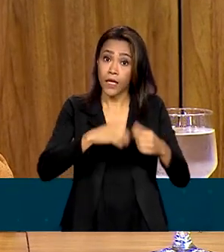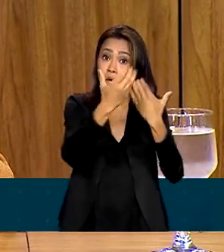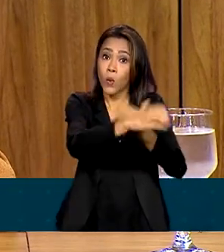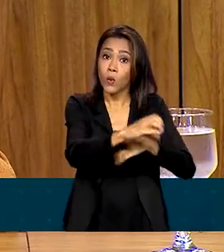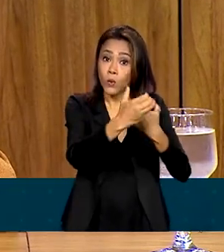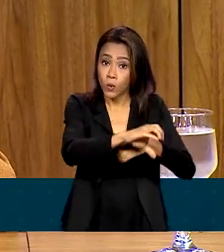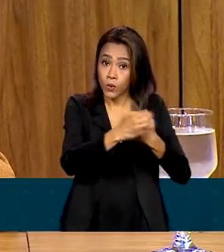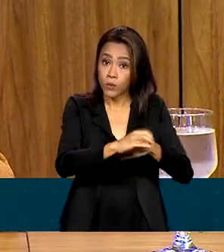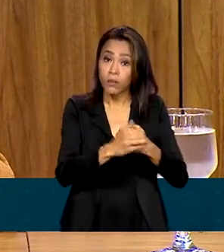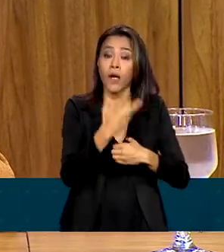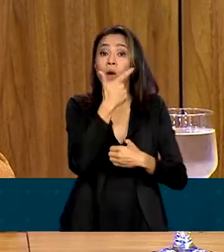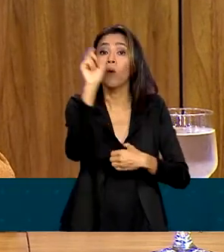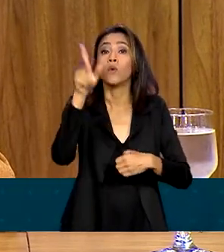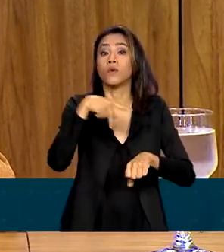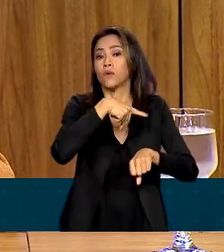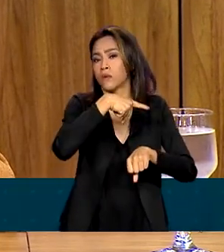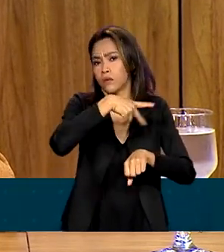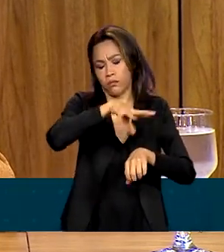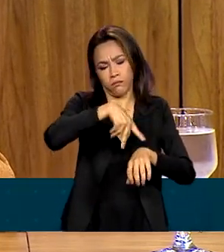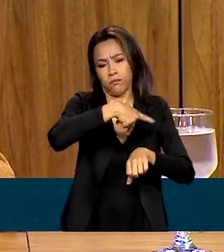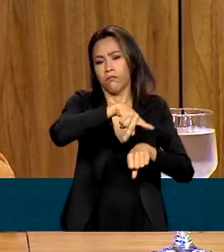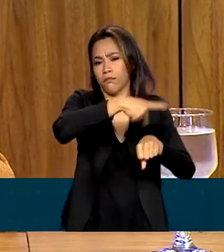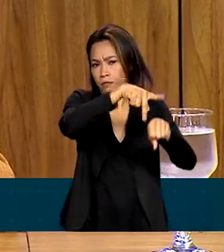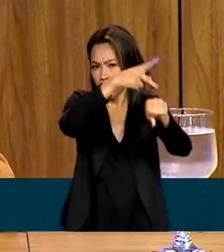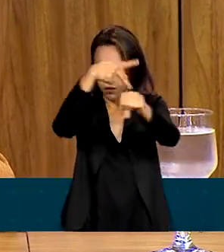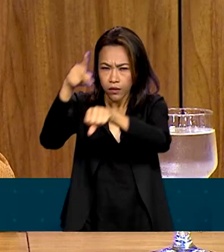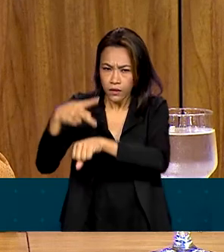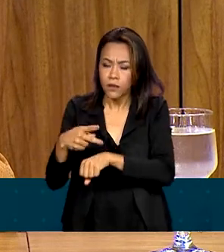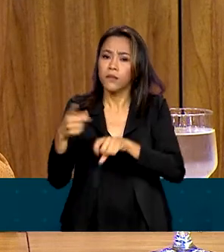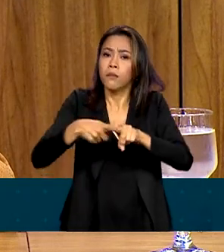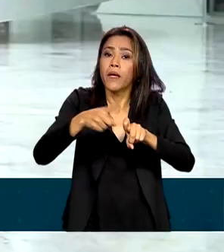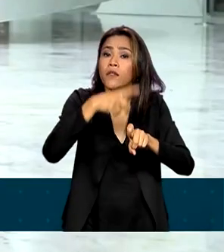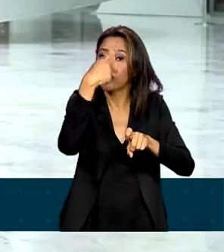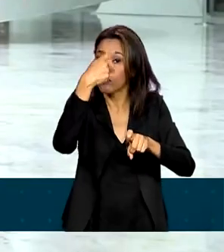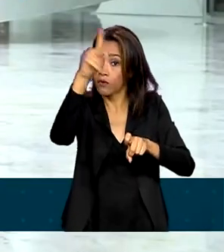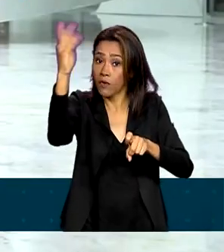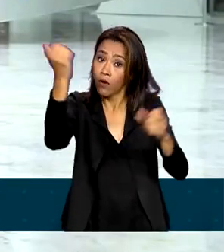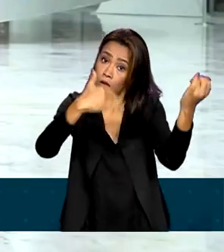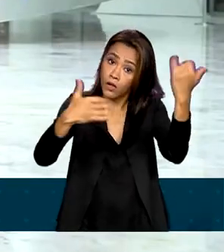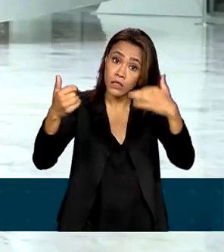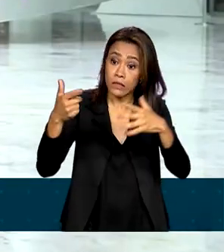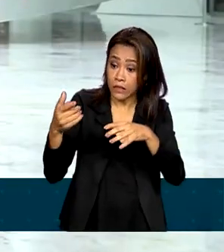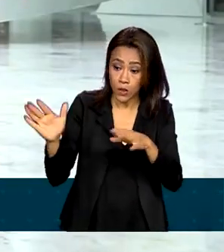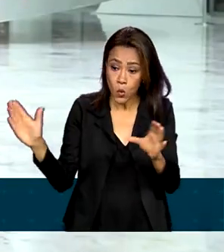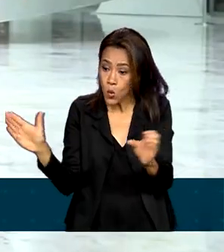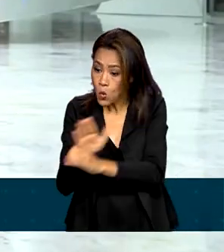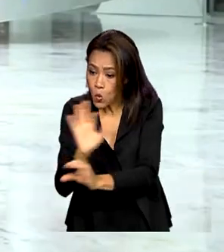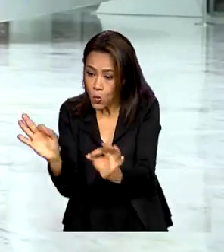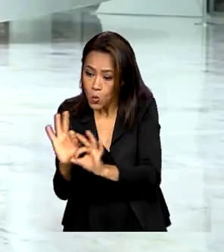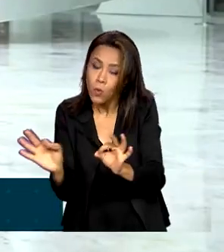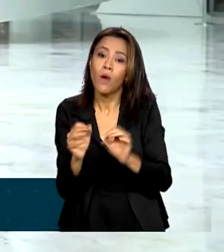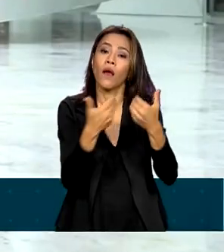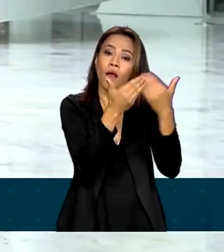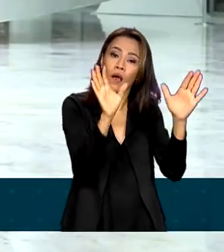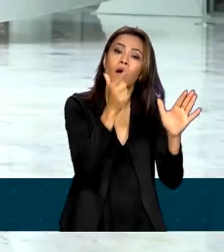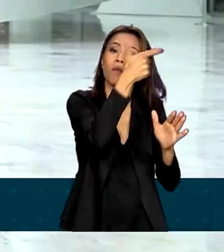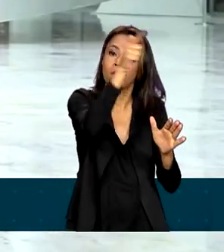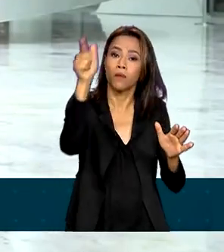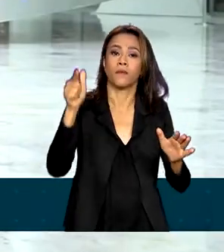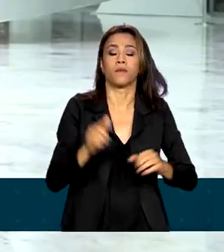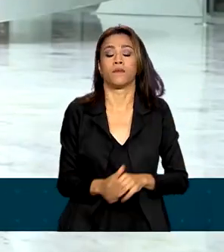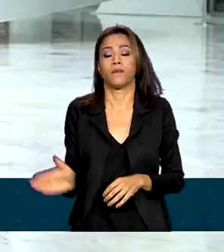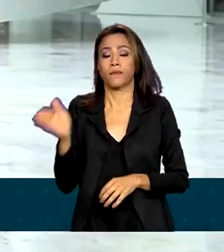estrangeiros quando não foram ocupadas as posições pelos médicos brasileiros. A vacinação contra a Covid-19 vai estar no